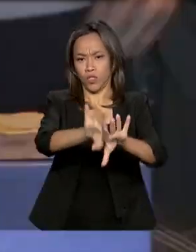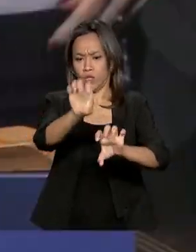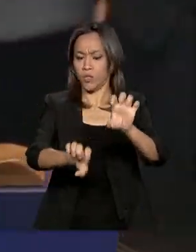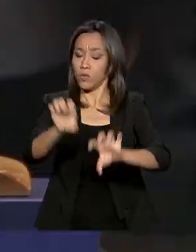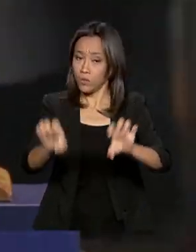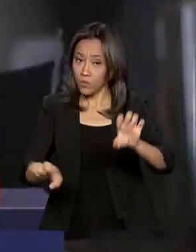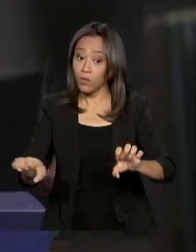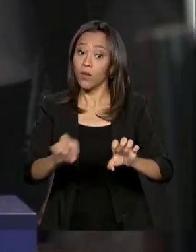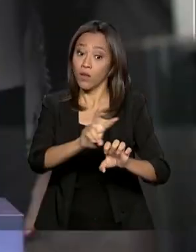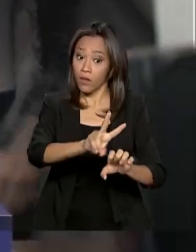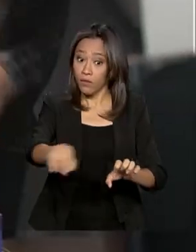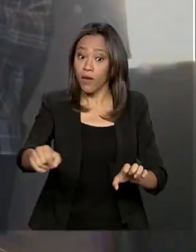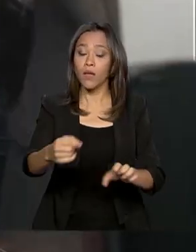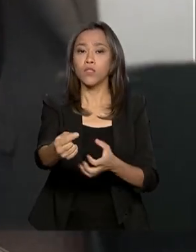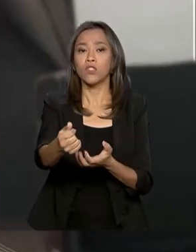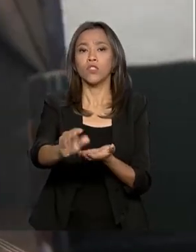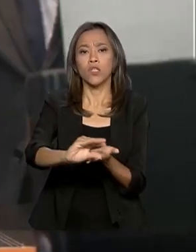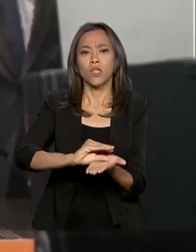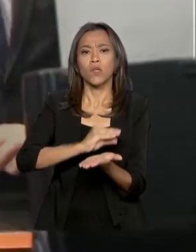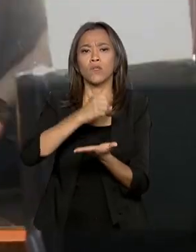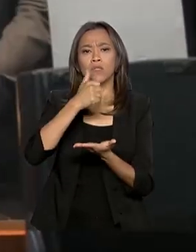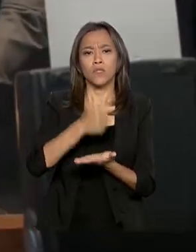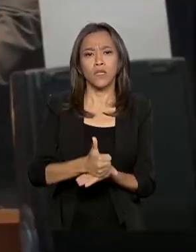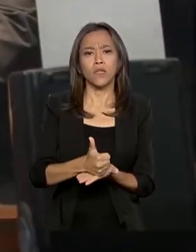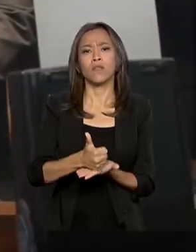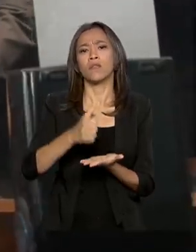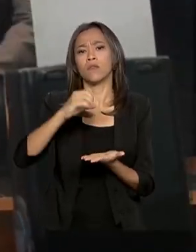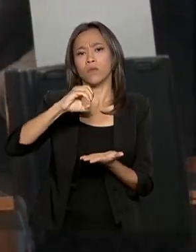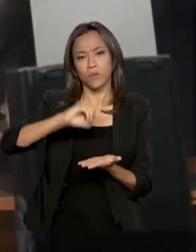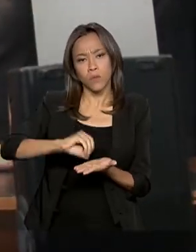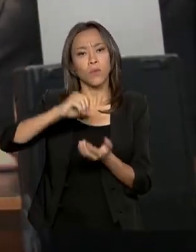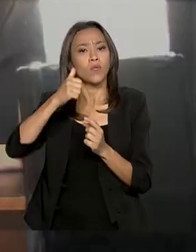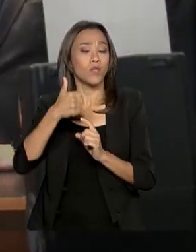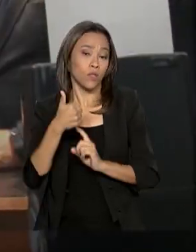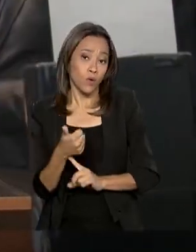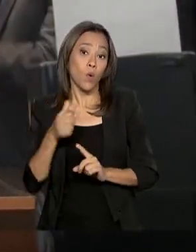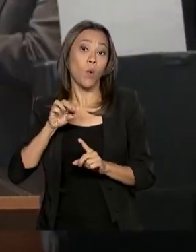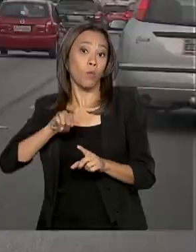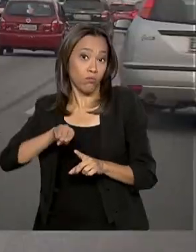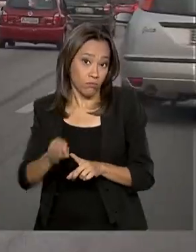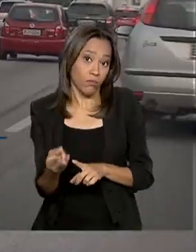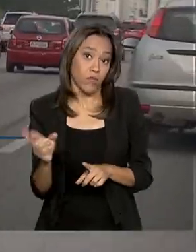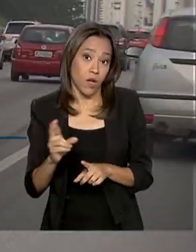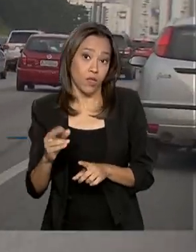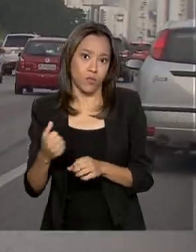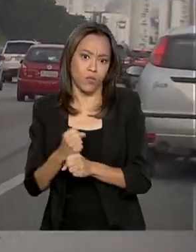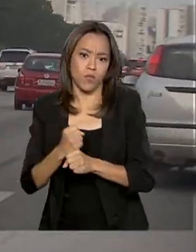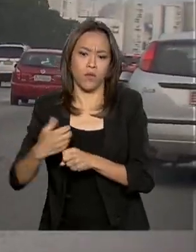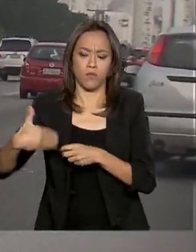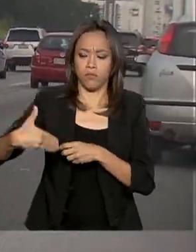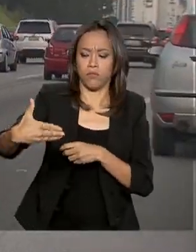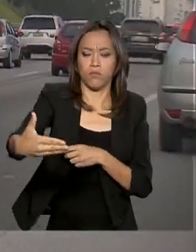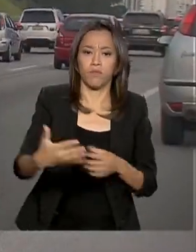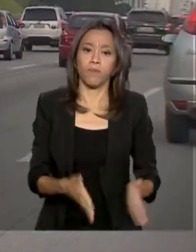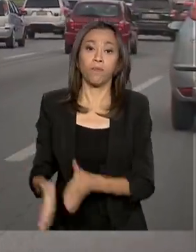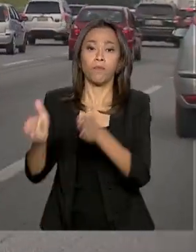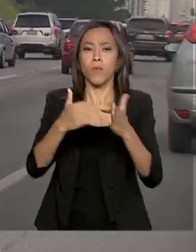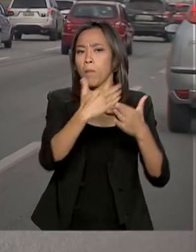infraestrutura, que devem gerar 101 bilhões de reais em investimentos nos próximos anos. A lista de concessões